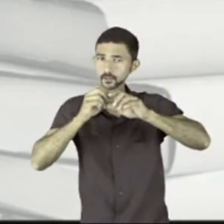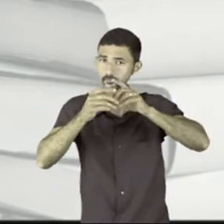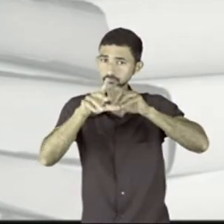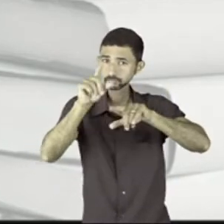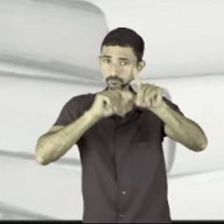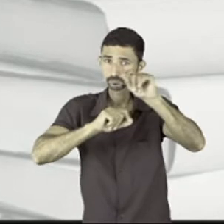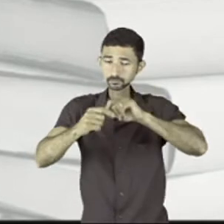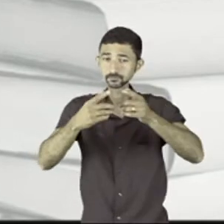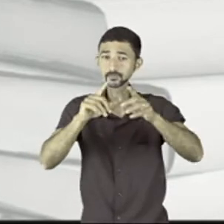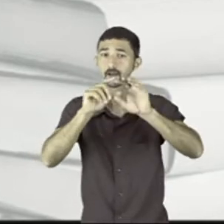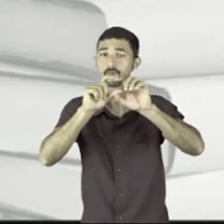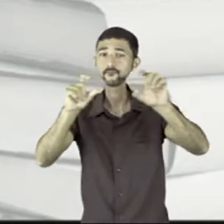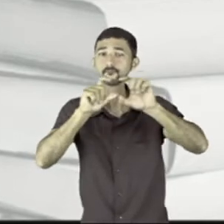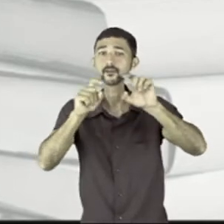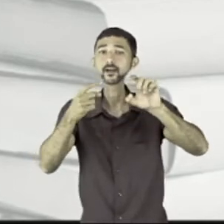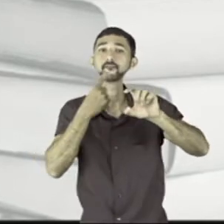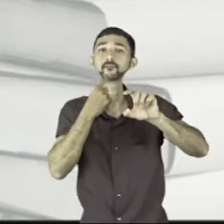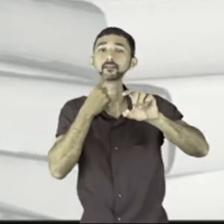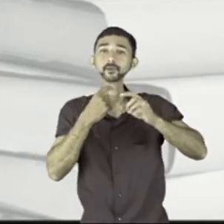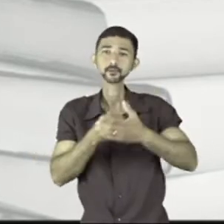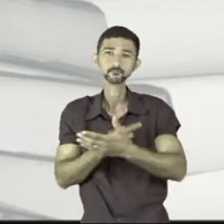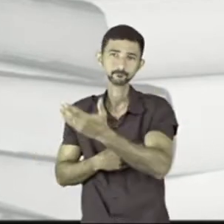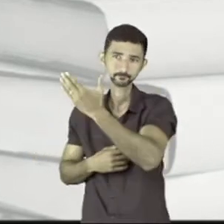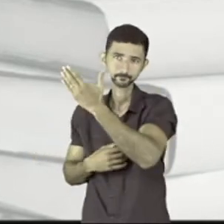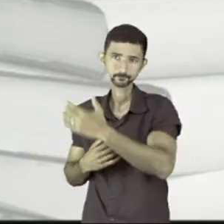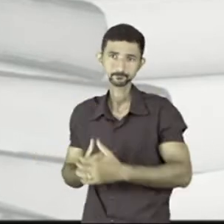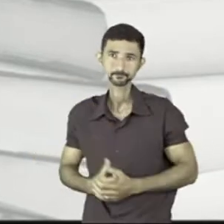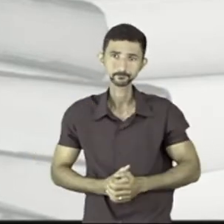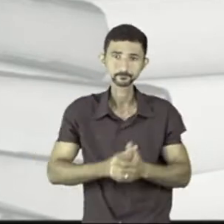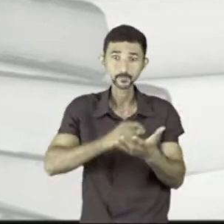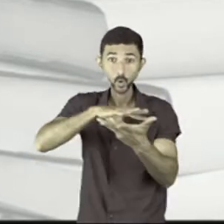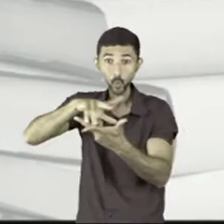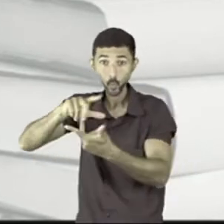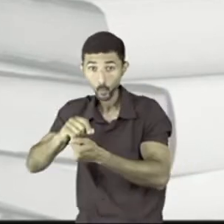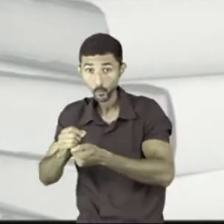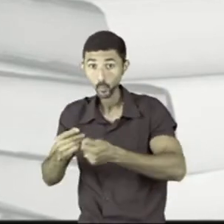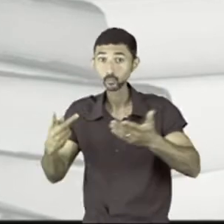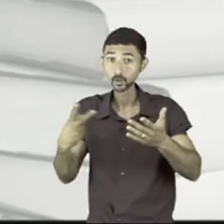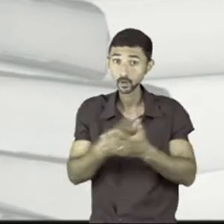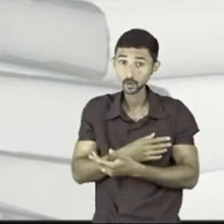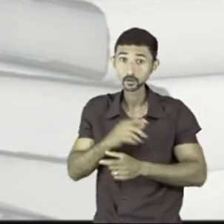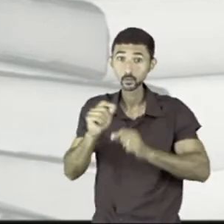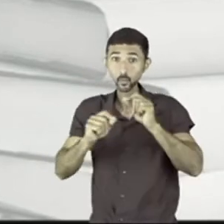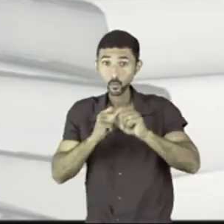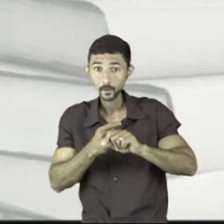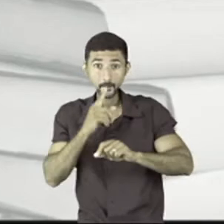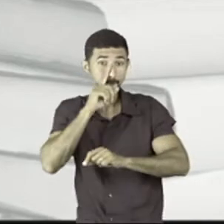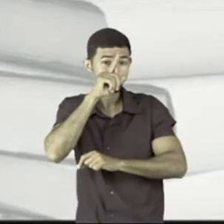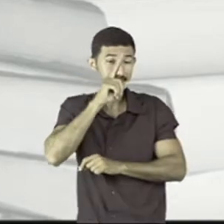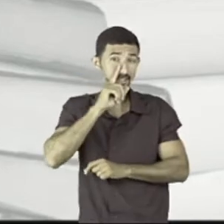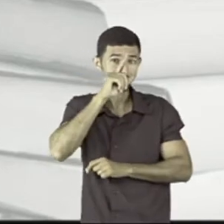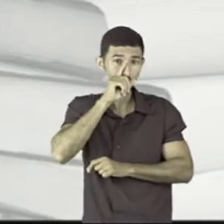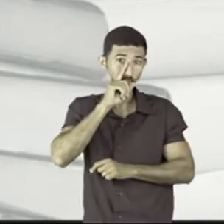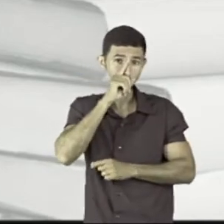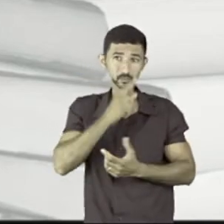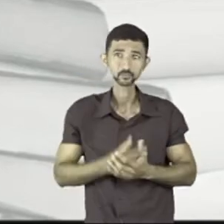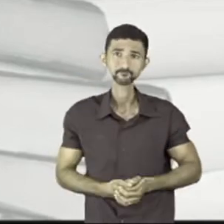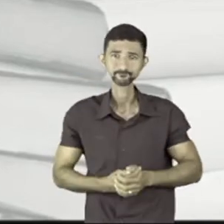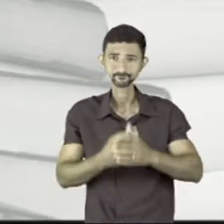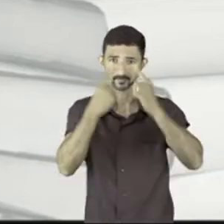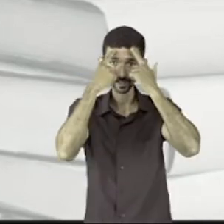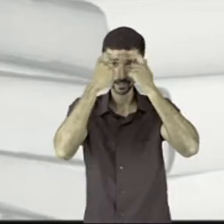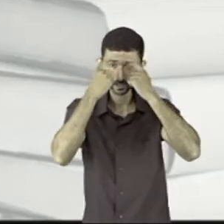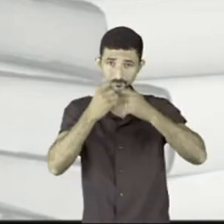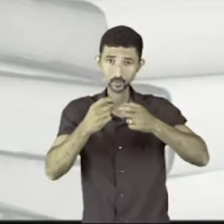destacada em vermelho aí para você. O mundo tornou-se excessivamente perigoso e a